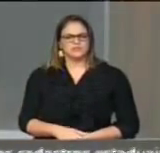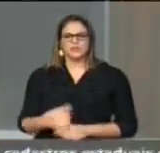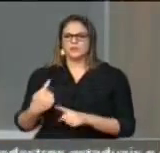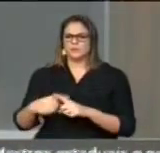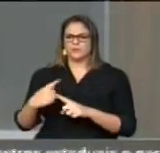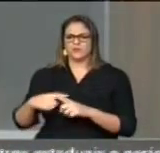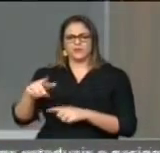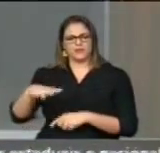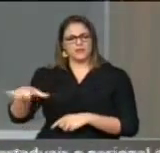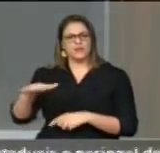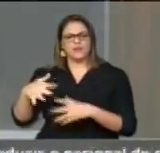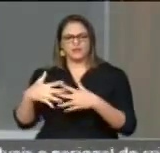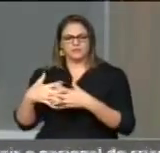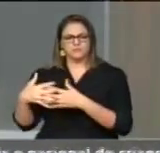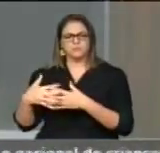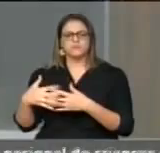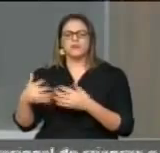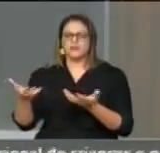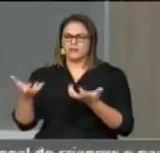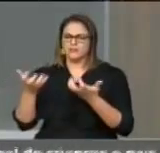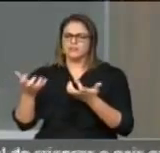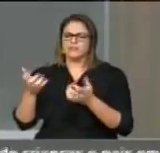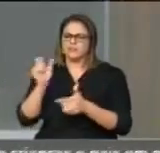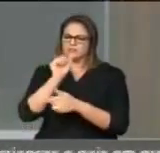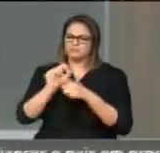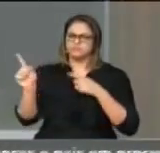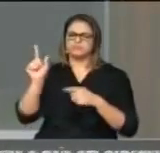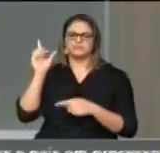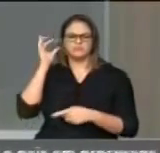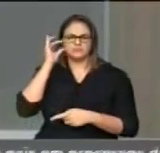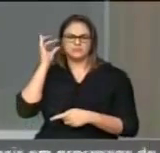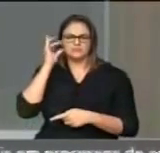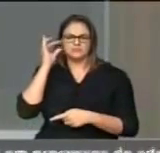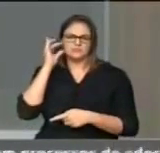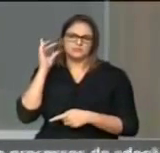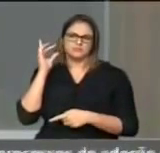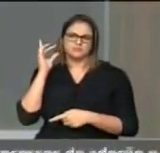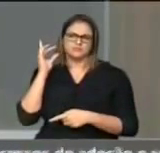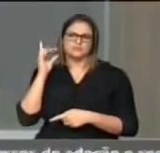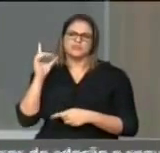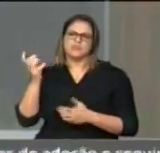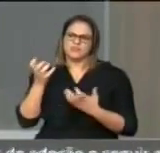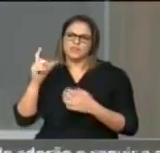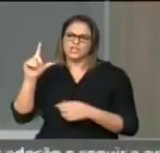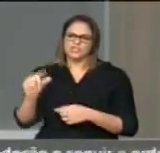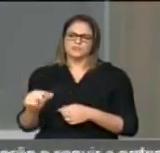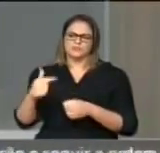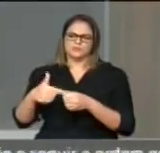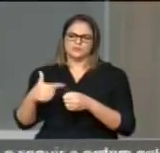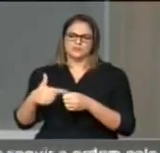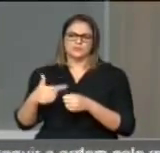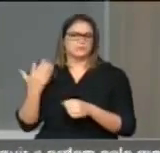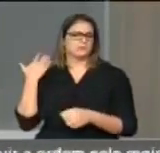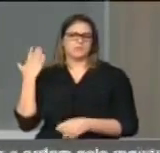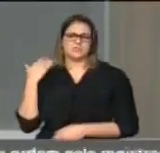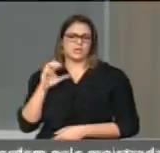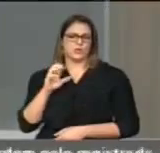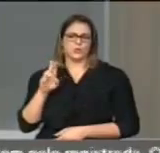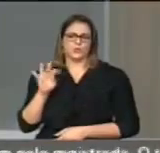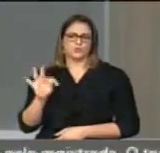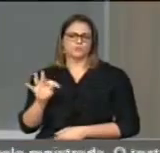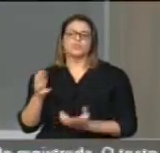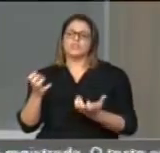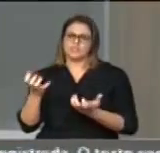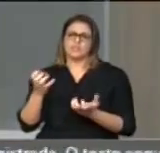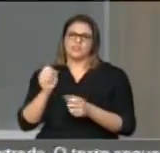também a saída da presidente, além da redução do combustível. A CUT também pedia na sua reivindicação no passado fora a